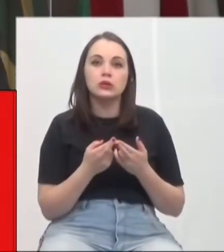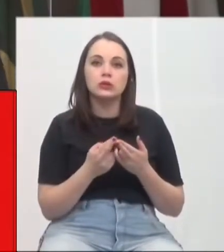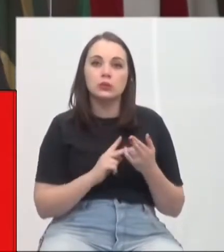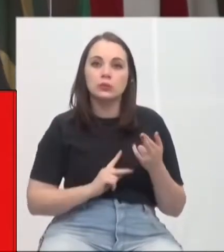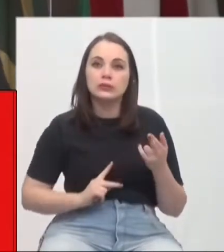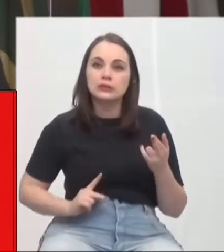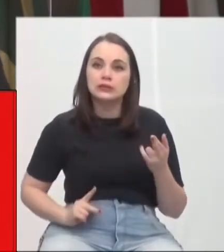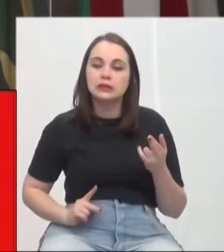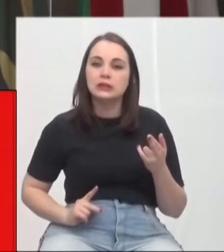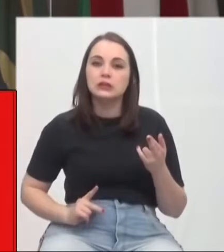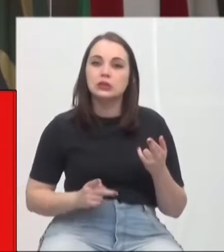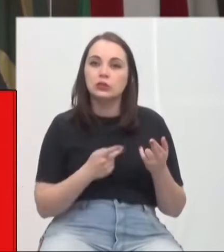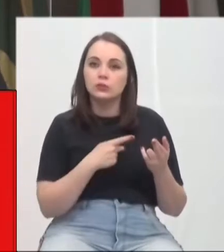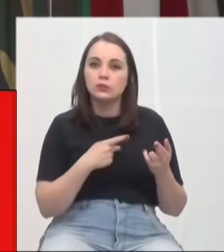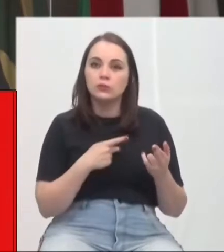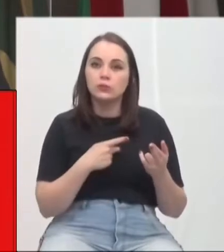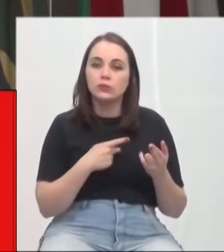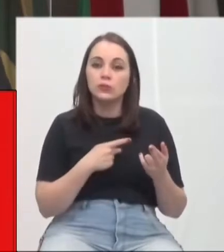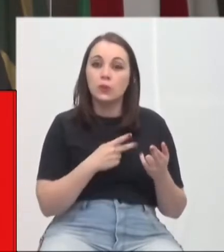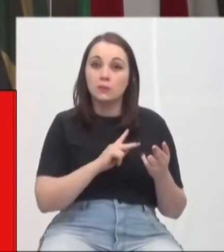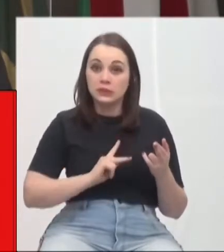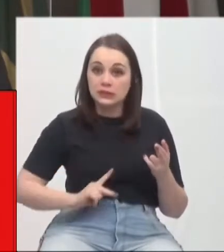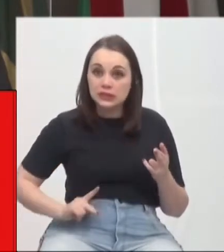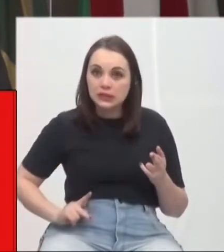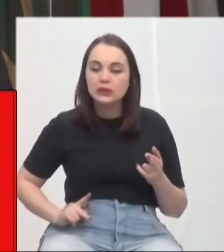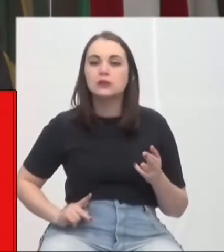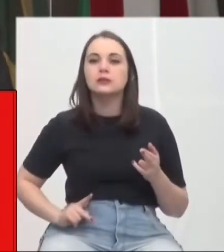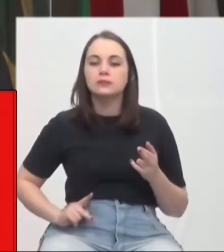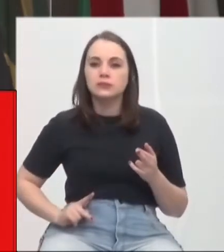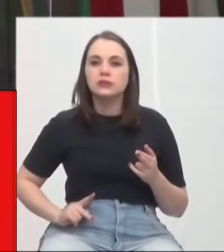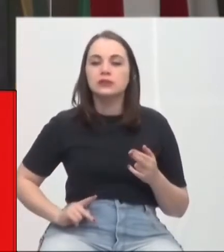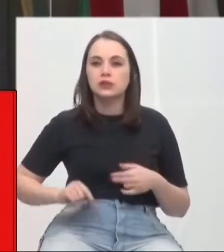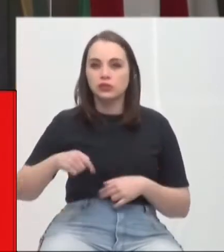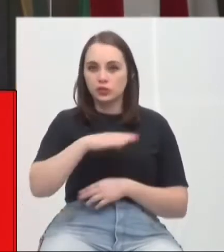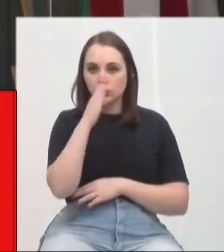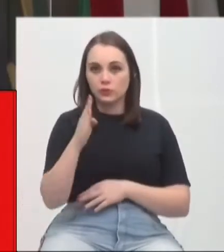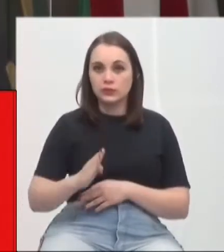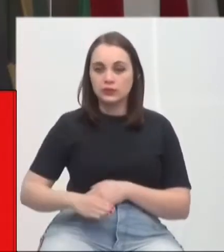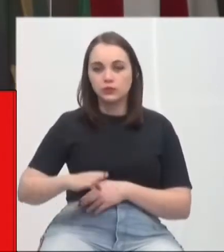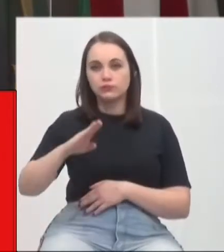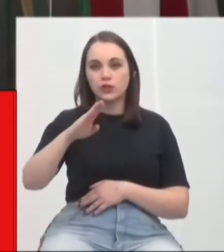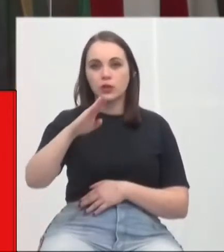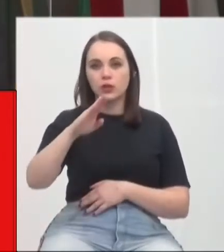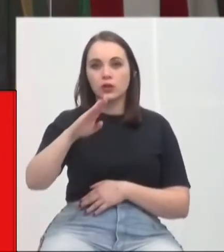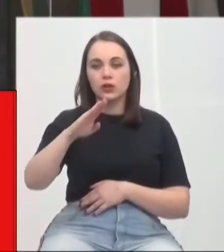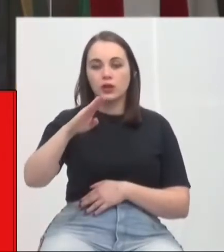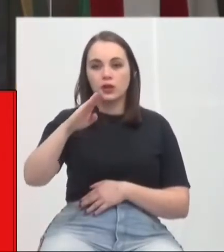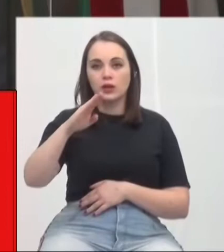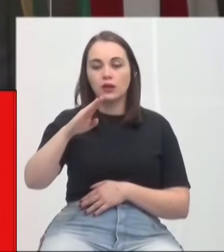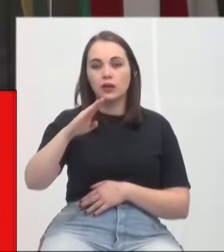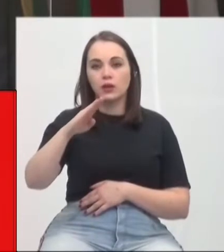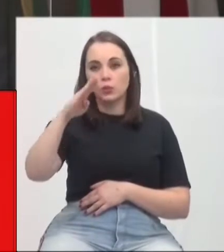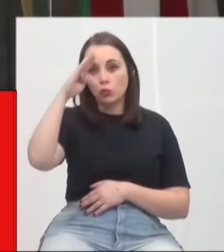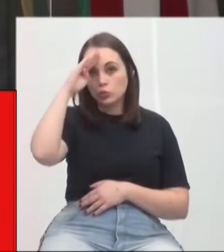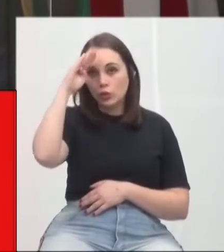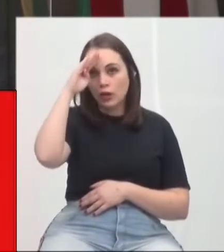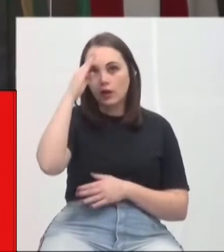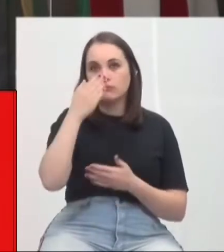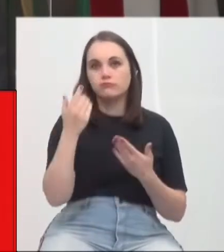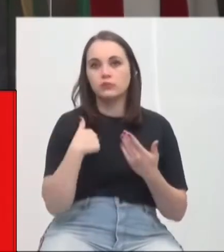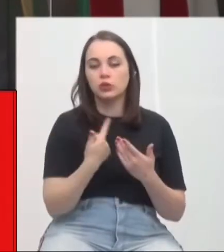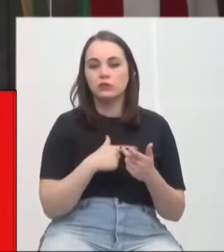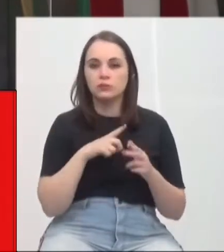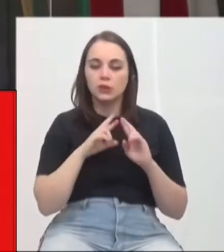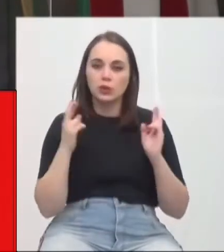orgulho, Jair Messias Bolsonaro. Tivemos ali uma reunião muito proveitosa, com os